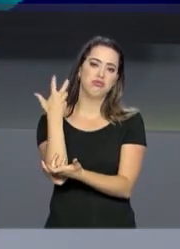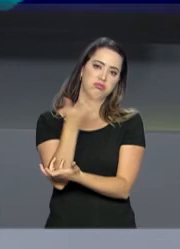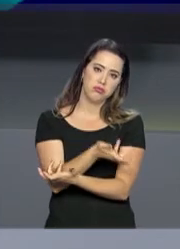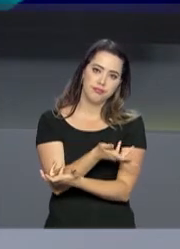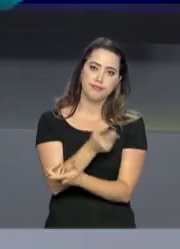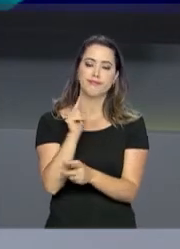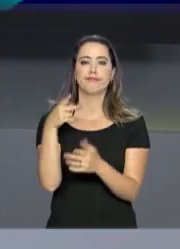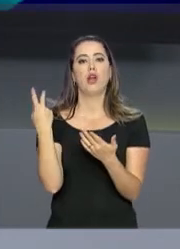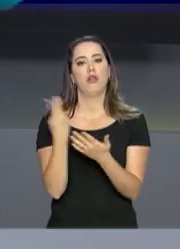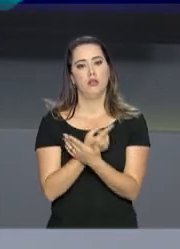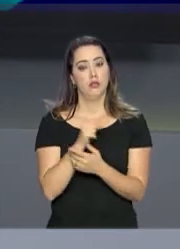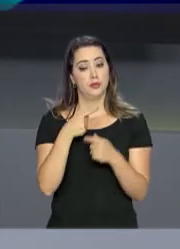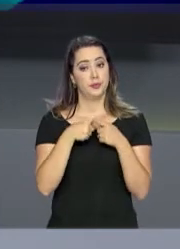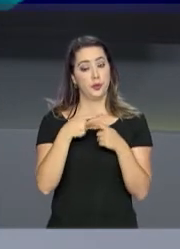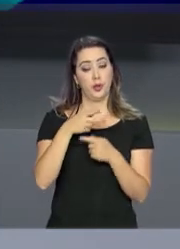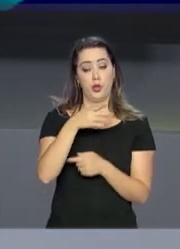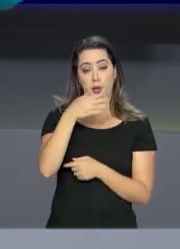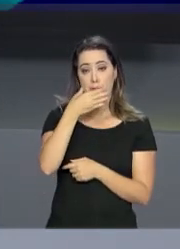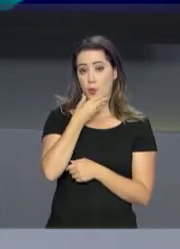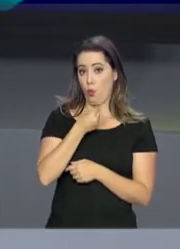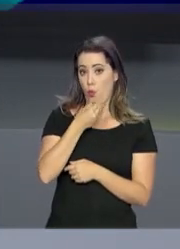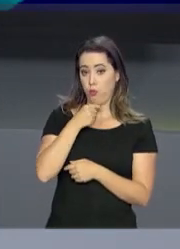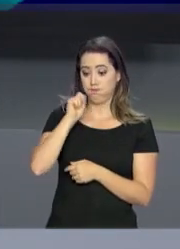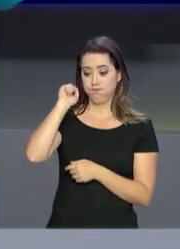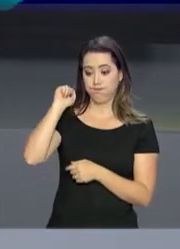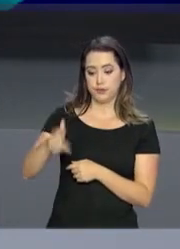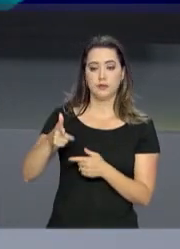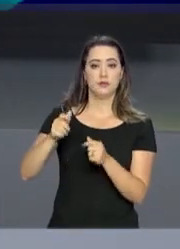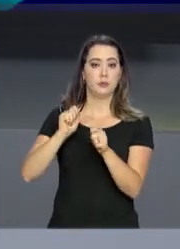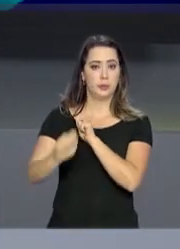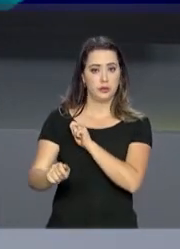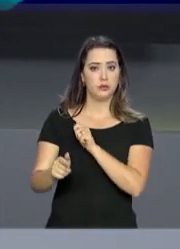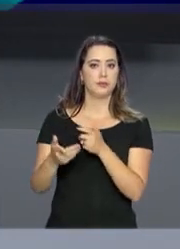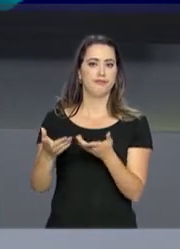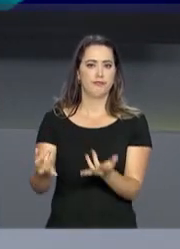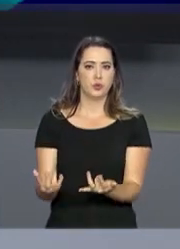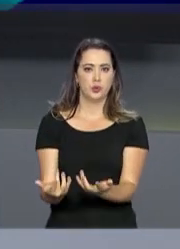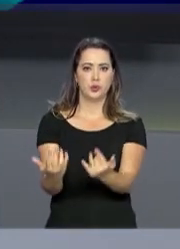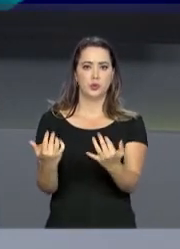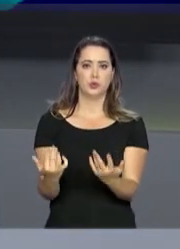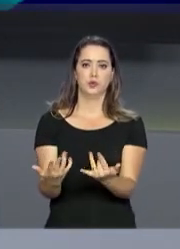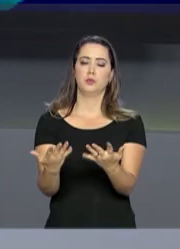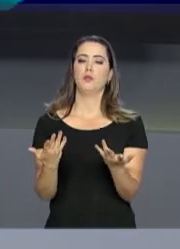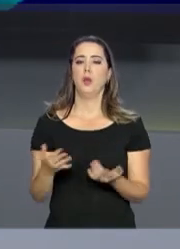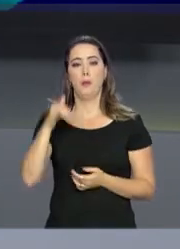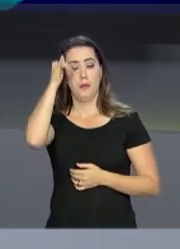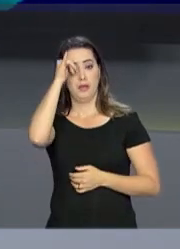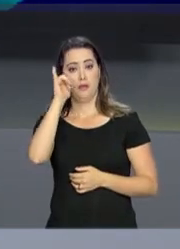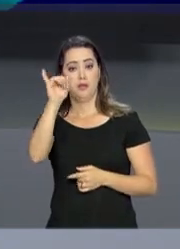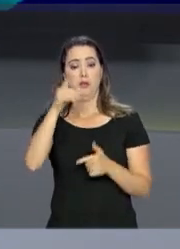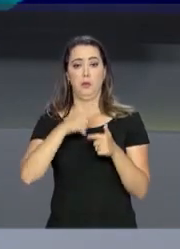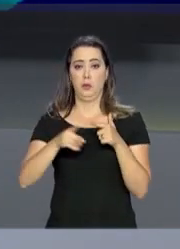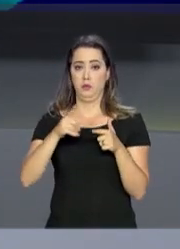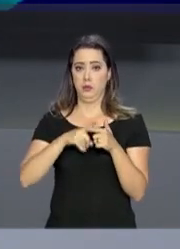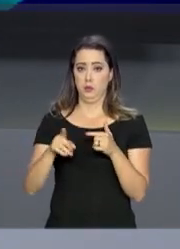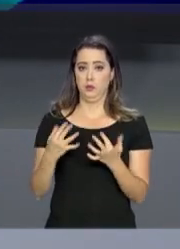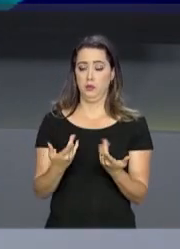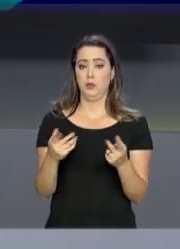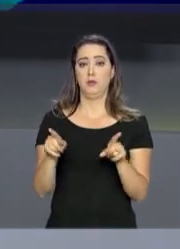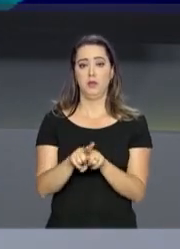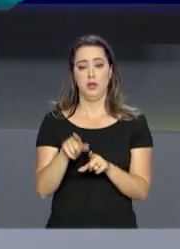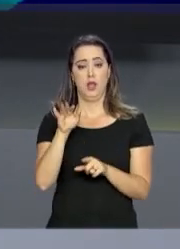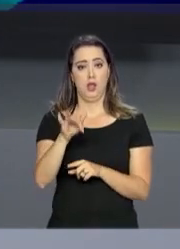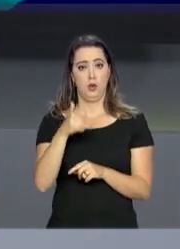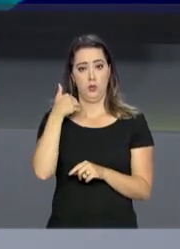homem. E o período da seca aumenta o risco para o meio ambiente. Para prevenir e combater o fogo, o Ibama tem o Preve Fogo,